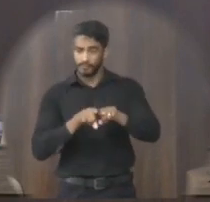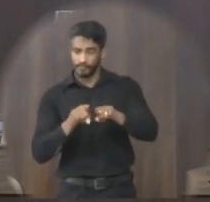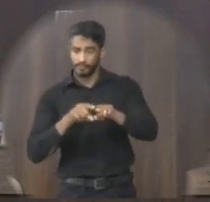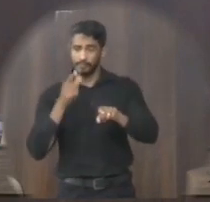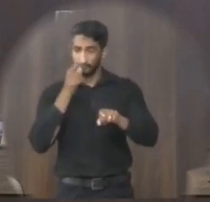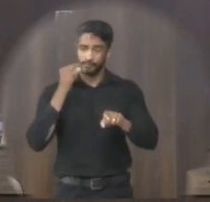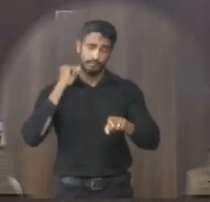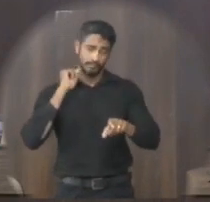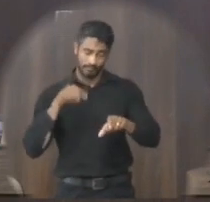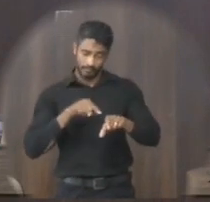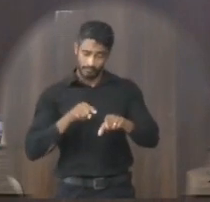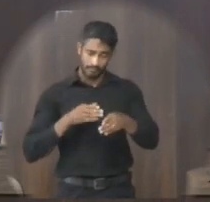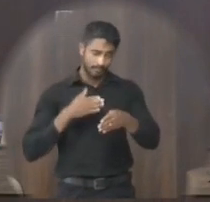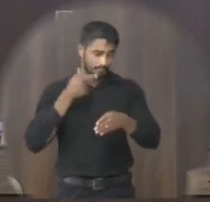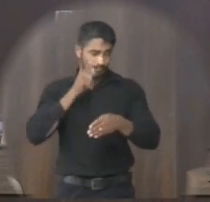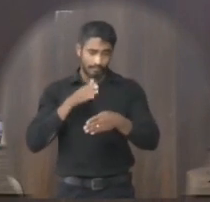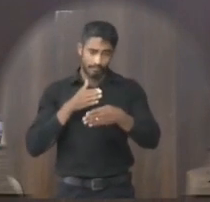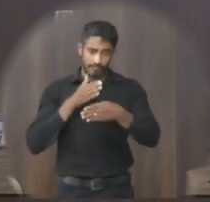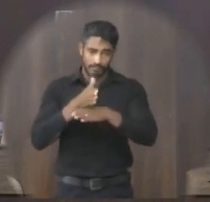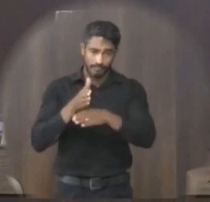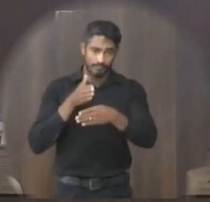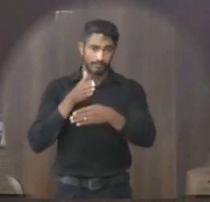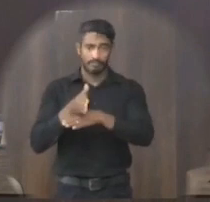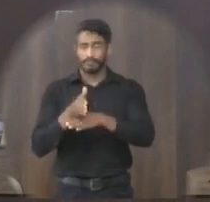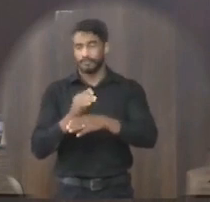referida rua está intransitável